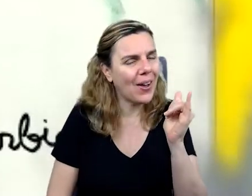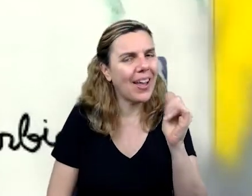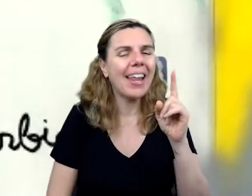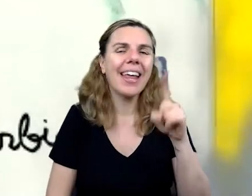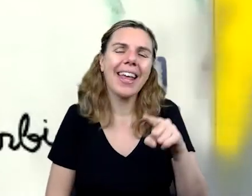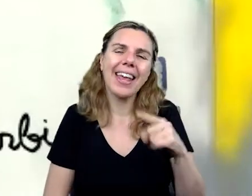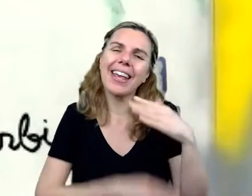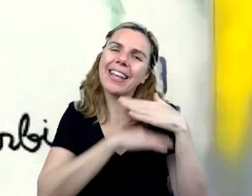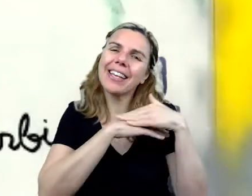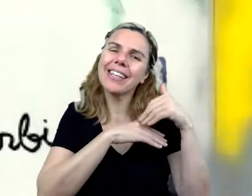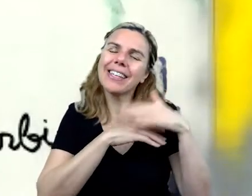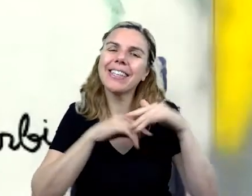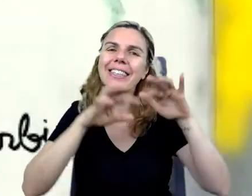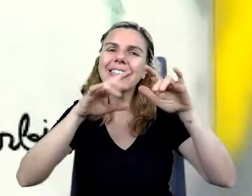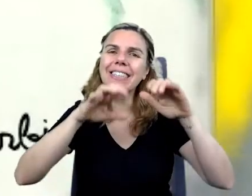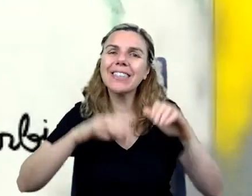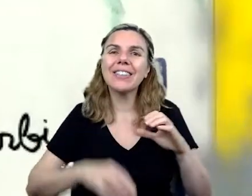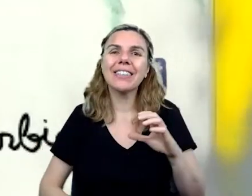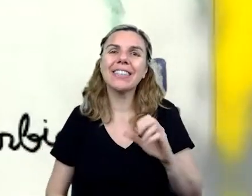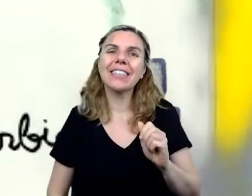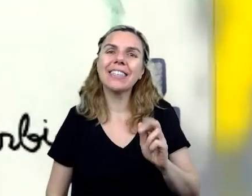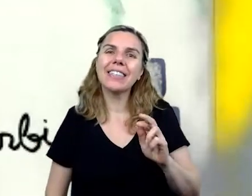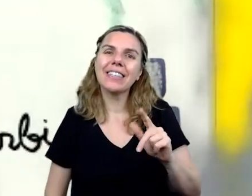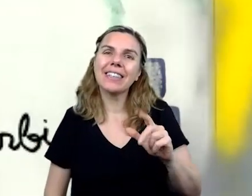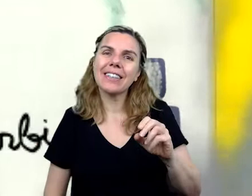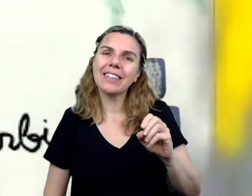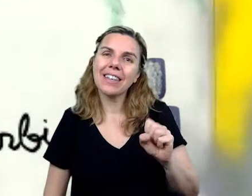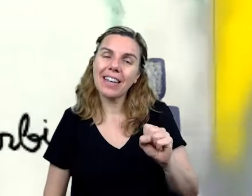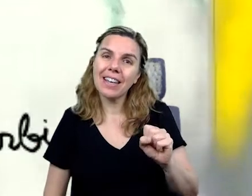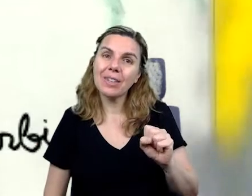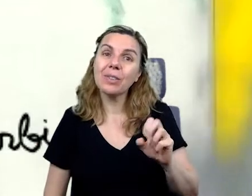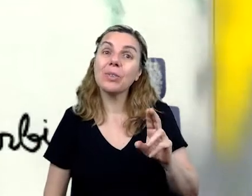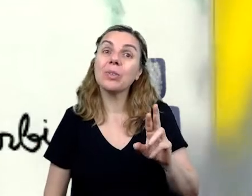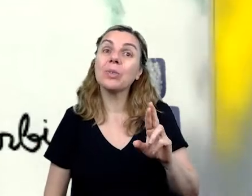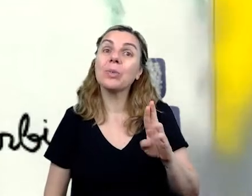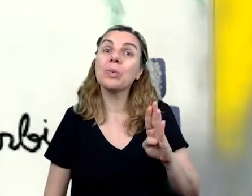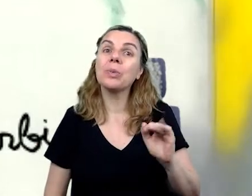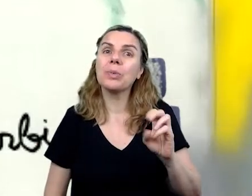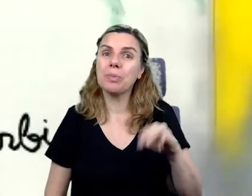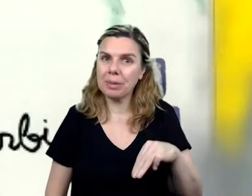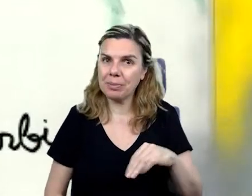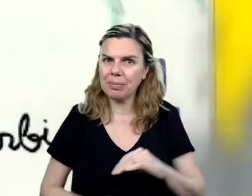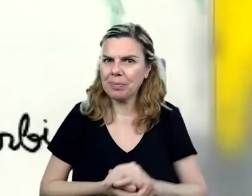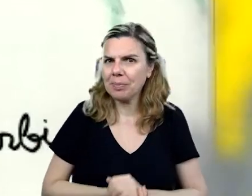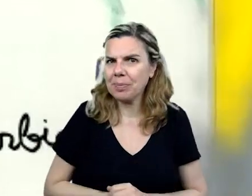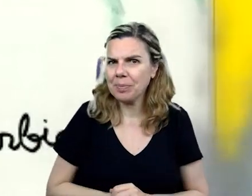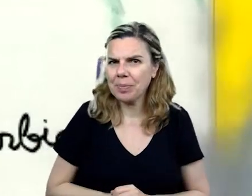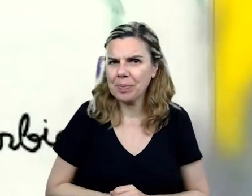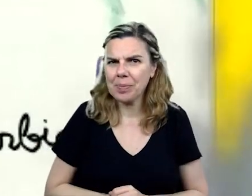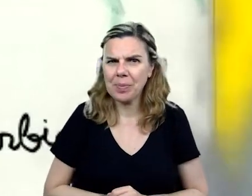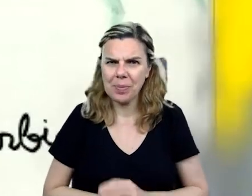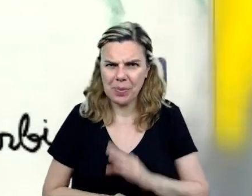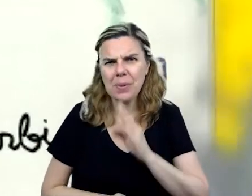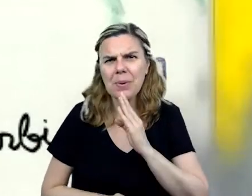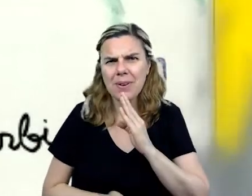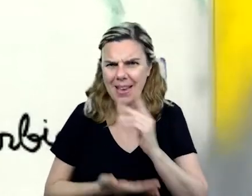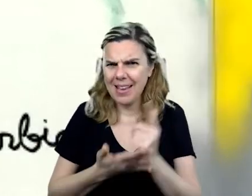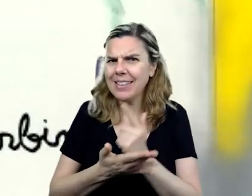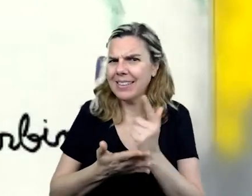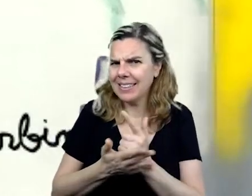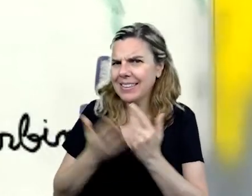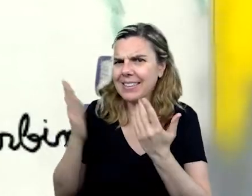querido escritor Carlos Urbino. Vocês conhecem esse livro aqui?